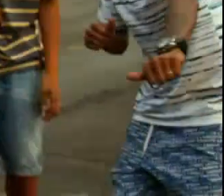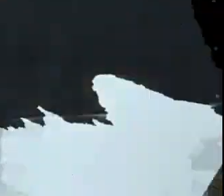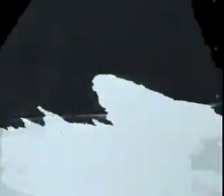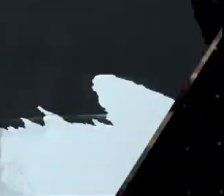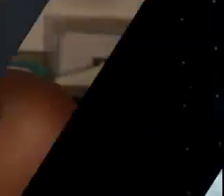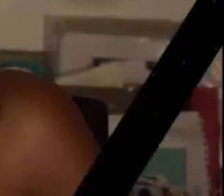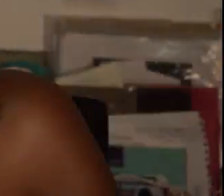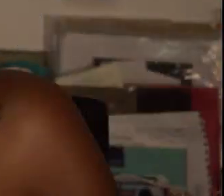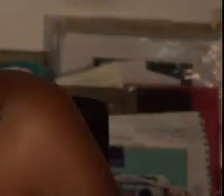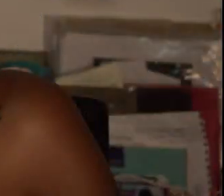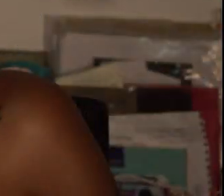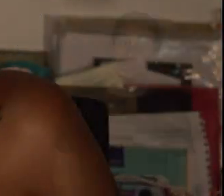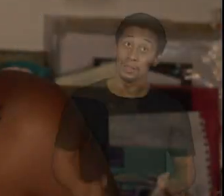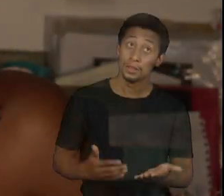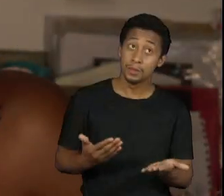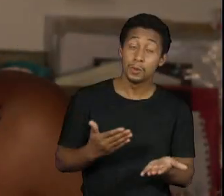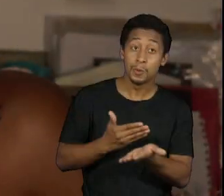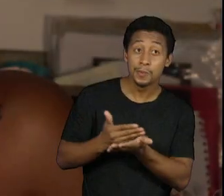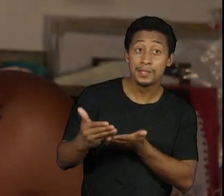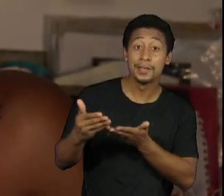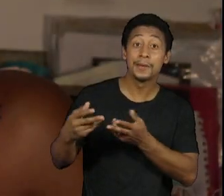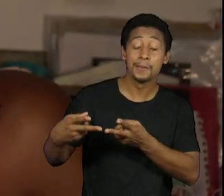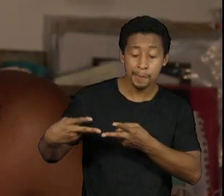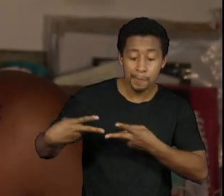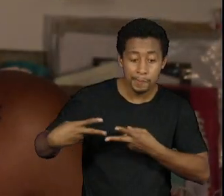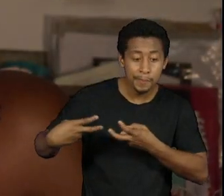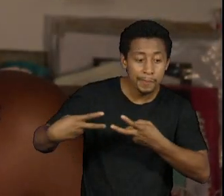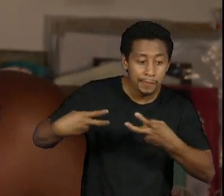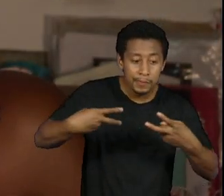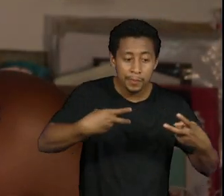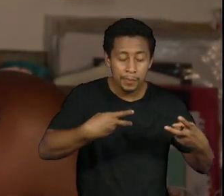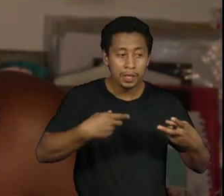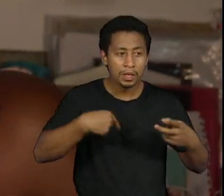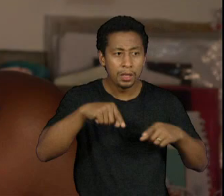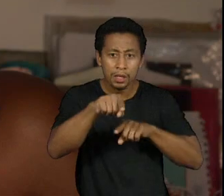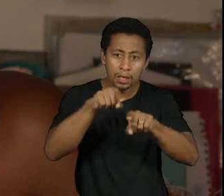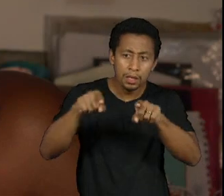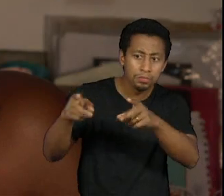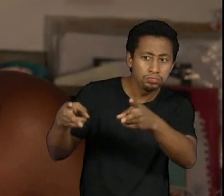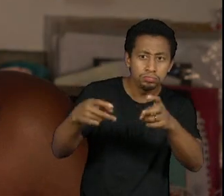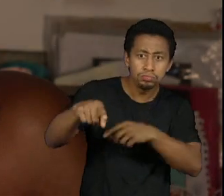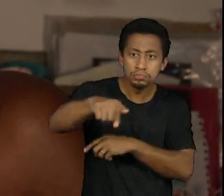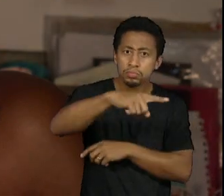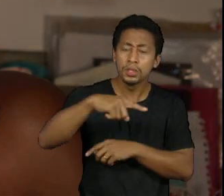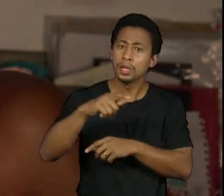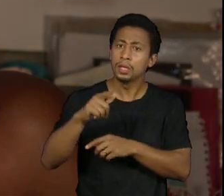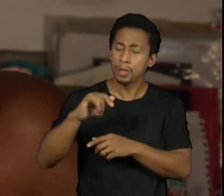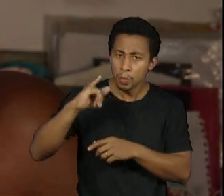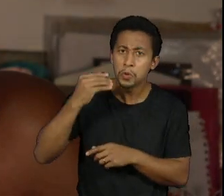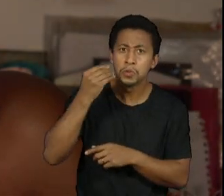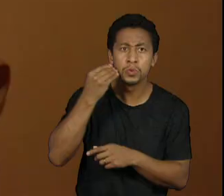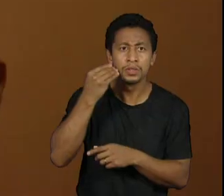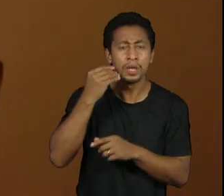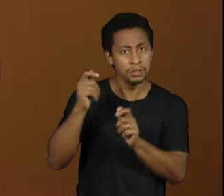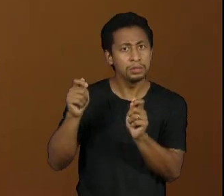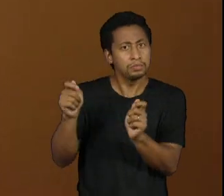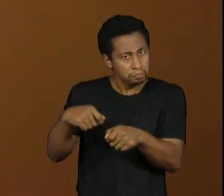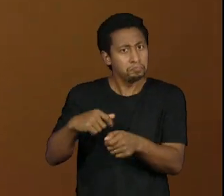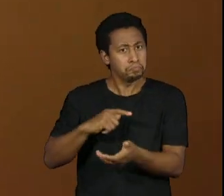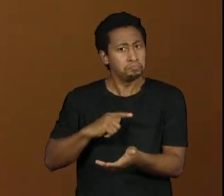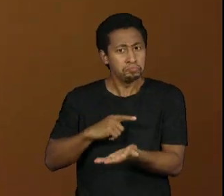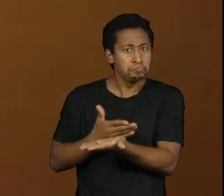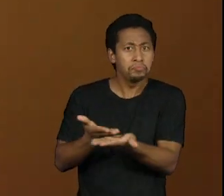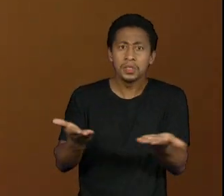Eu comecei a perceber que existiam sim oportunidades para os artistas independentes desde que tivesse alguém para fazer esse elo e aí